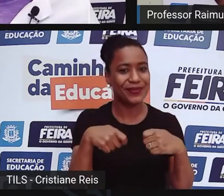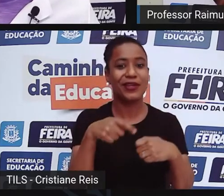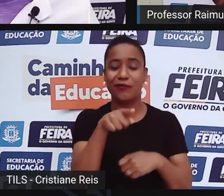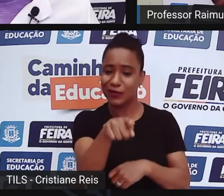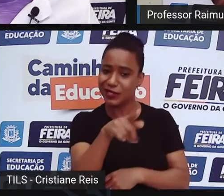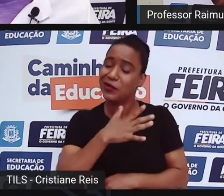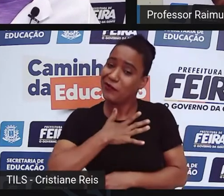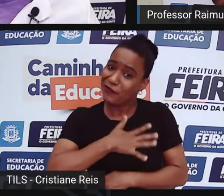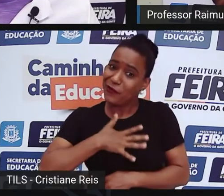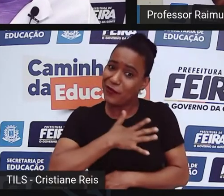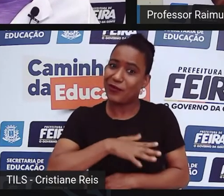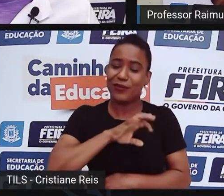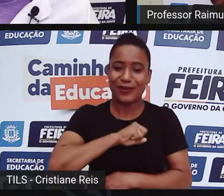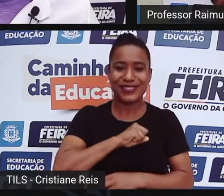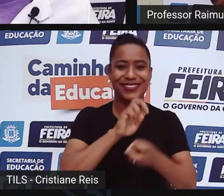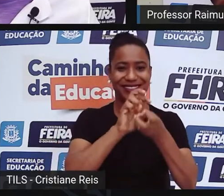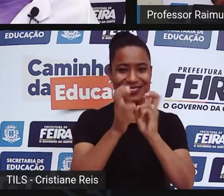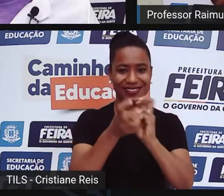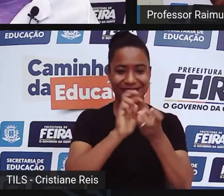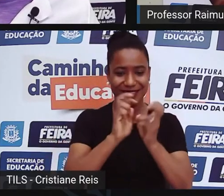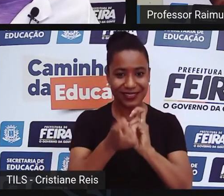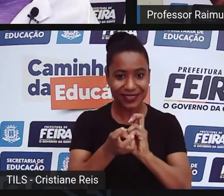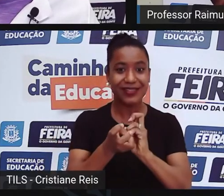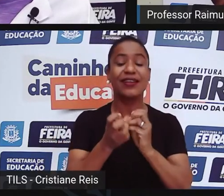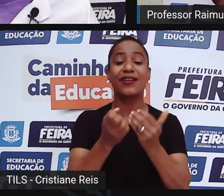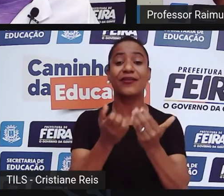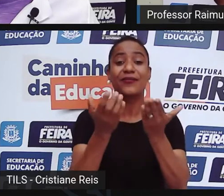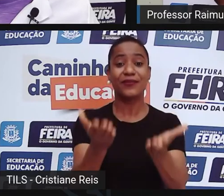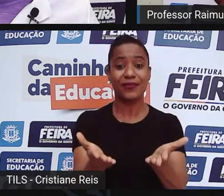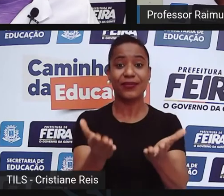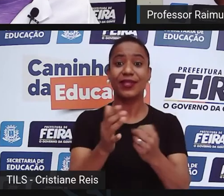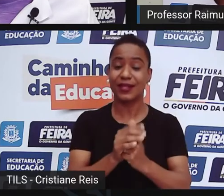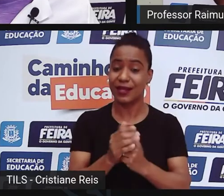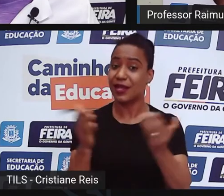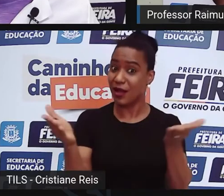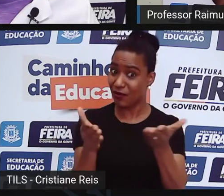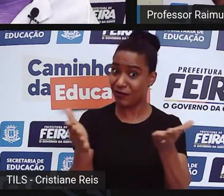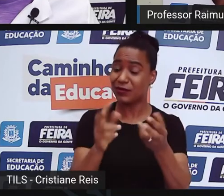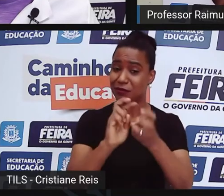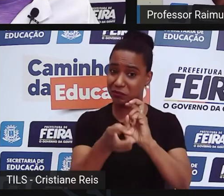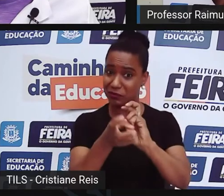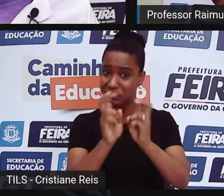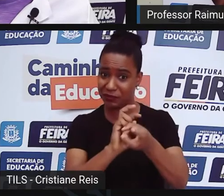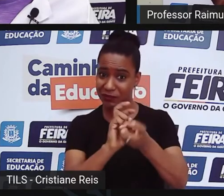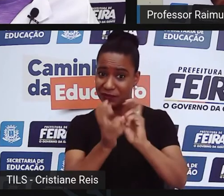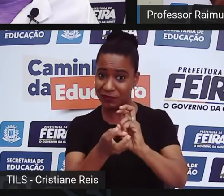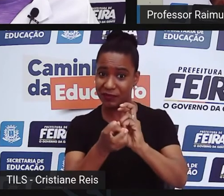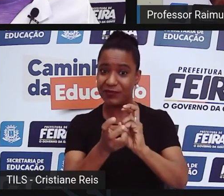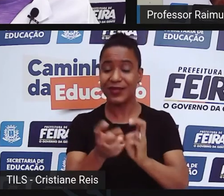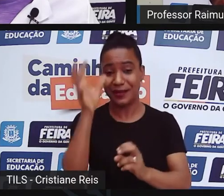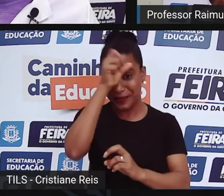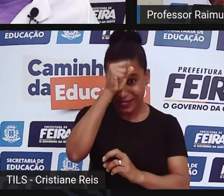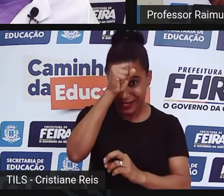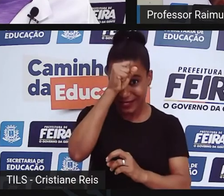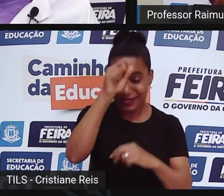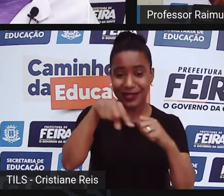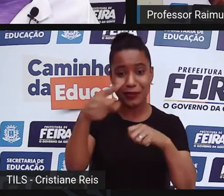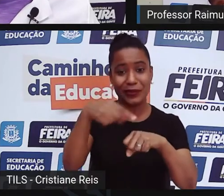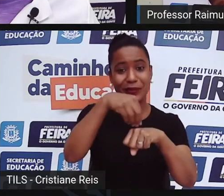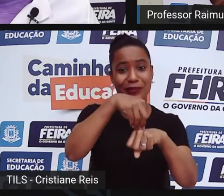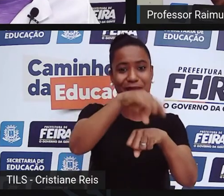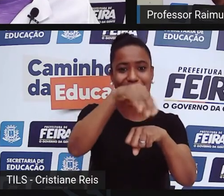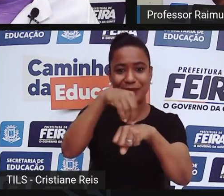apaixonar E vai ser Um transmissor Do que eu estou fazendo aqui Que é Poder transmitir um pouco